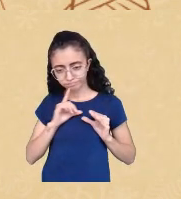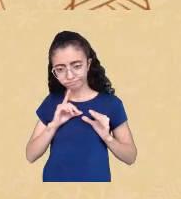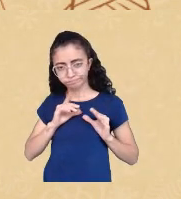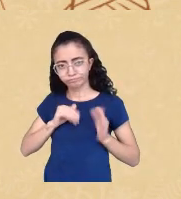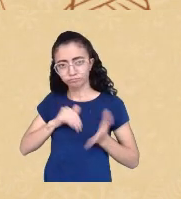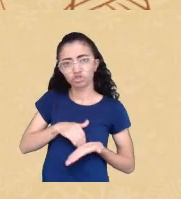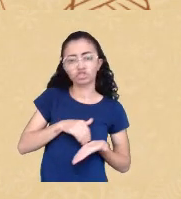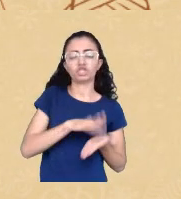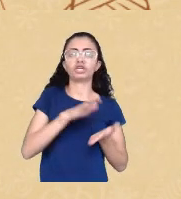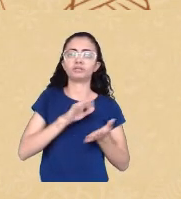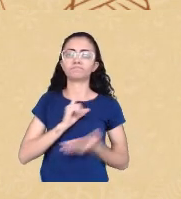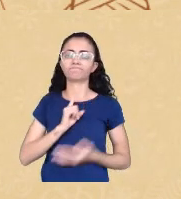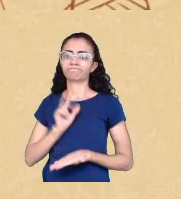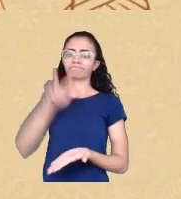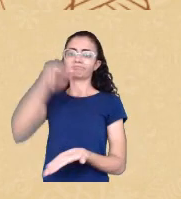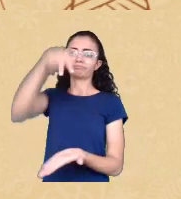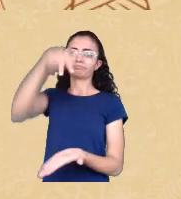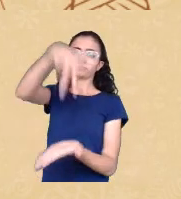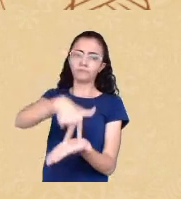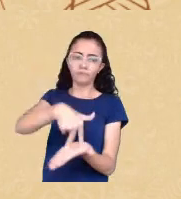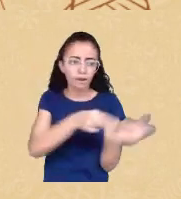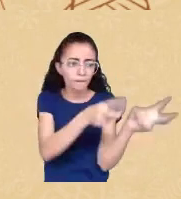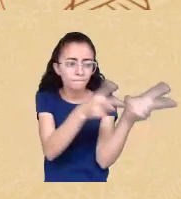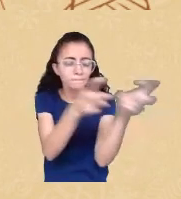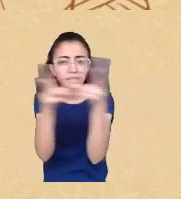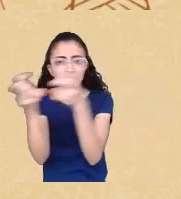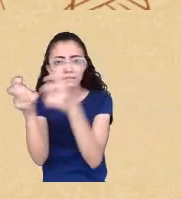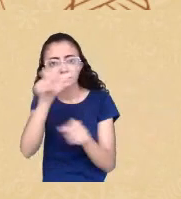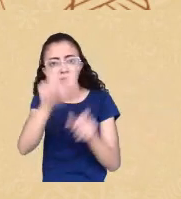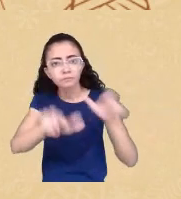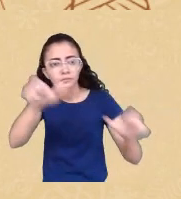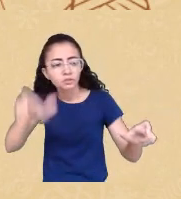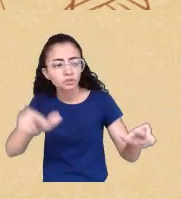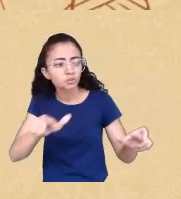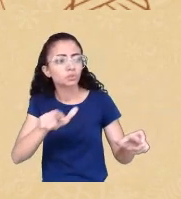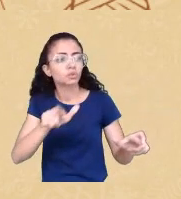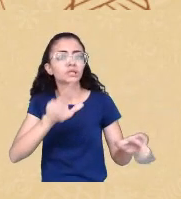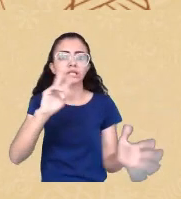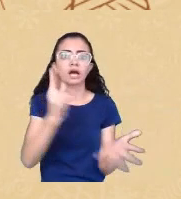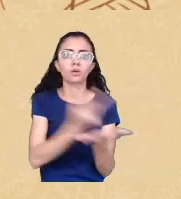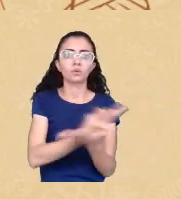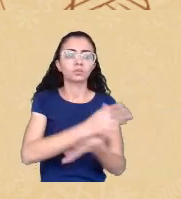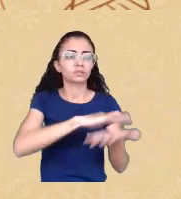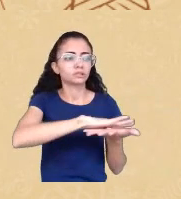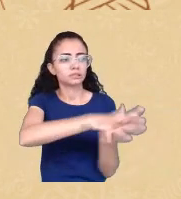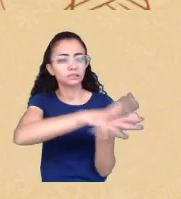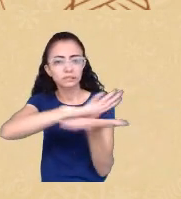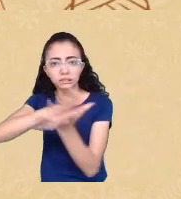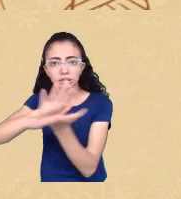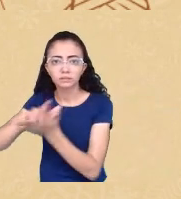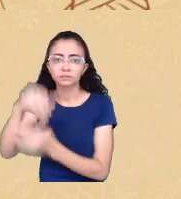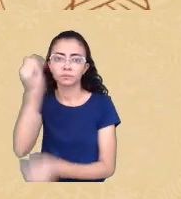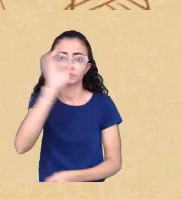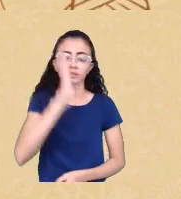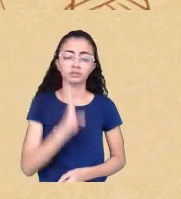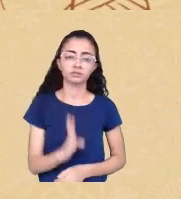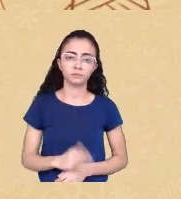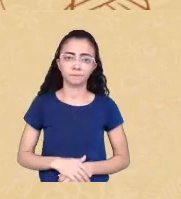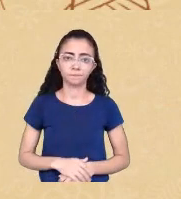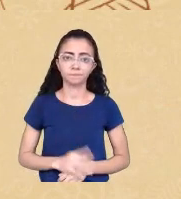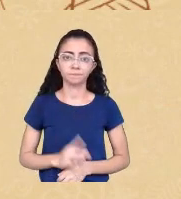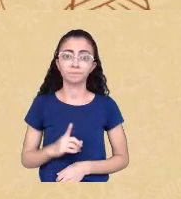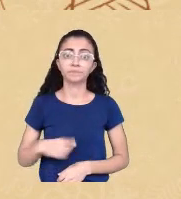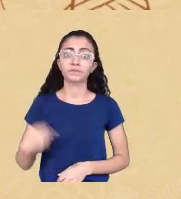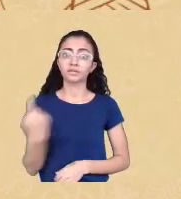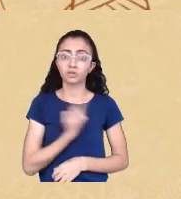quem está em situação de discriminação ainda neste país e como é que dentro da nossa atuação